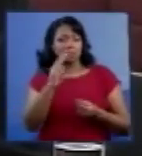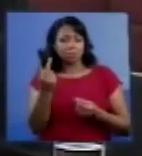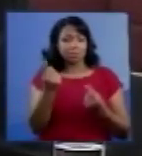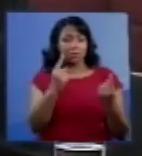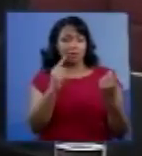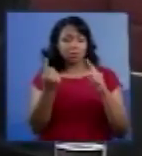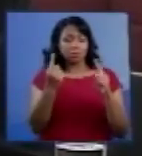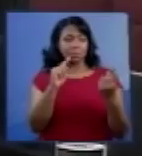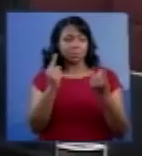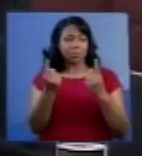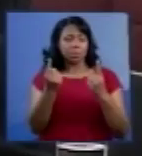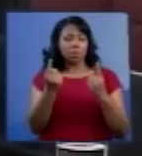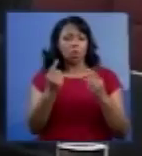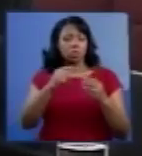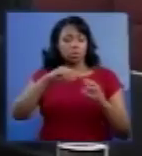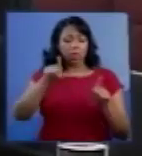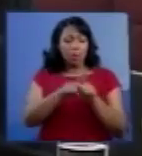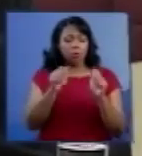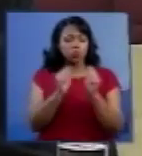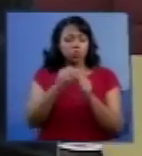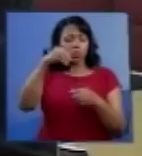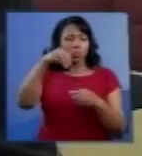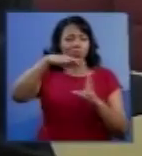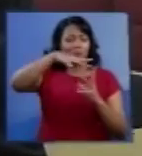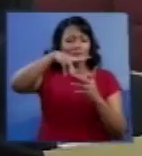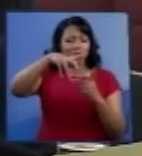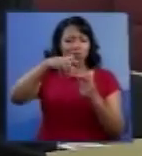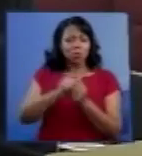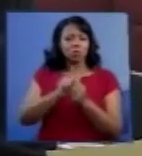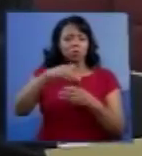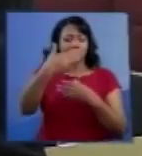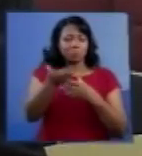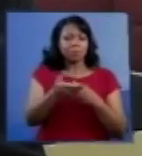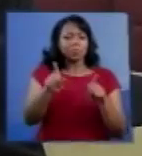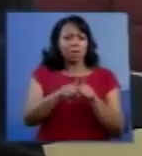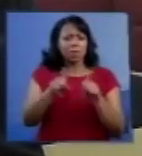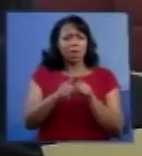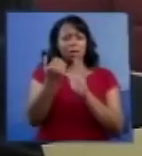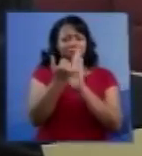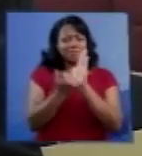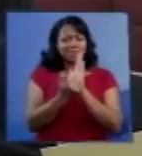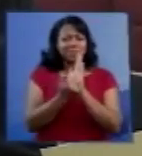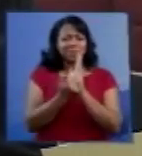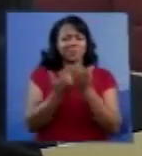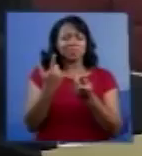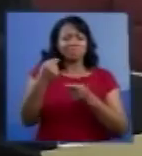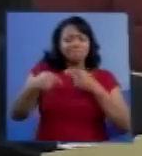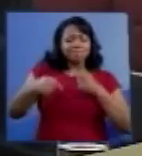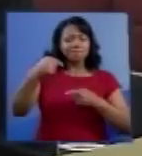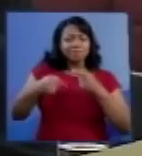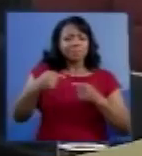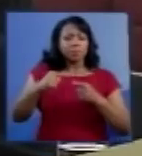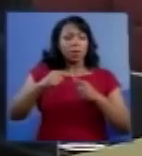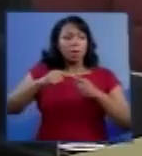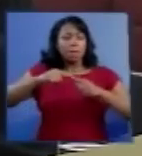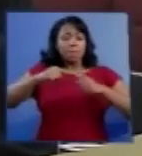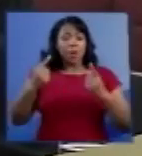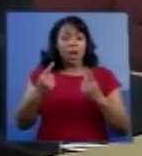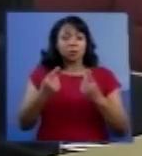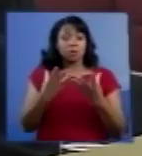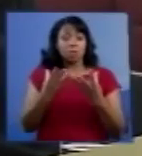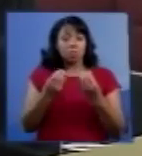o mundo exterior. É um assunto polêmico, mas, seguramente, muitos